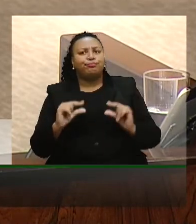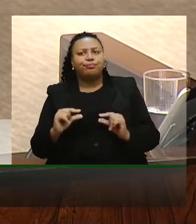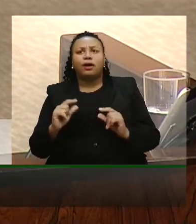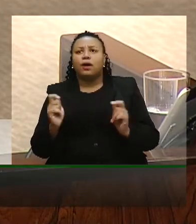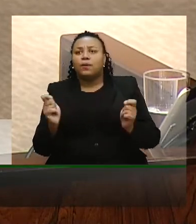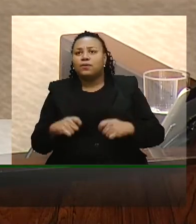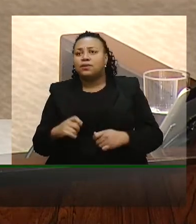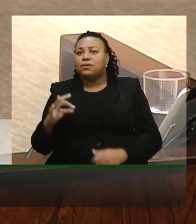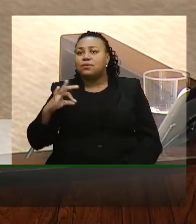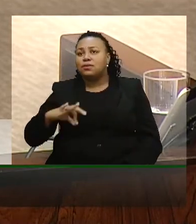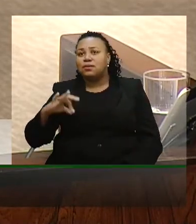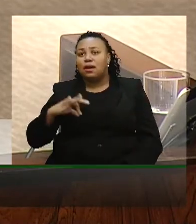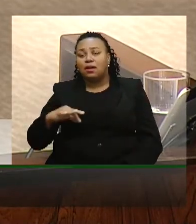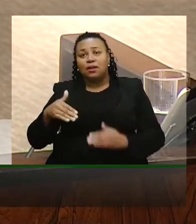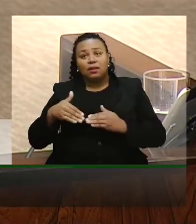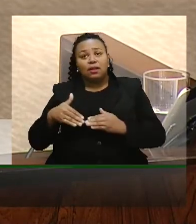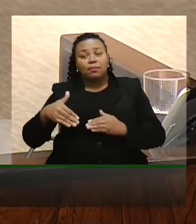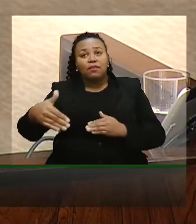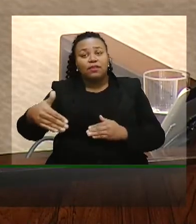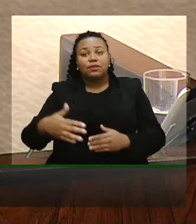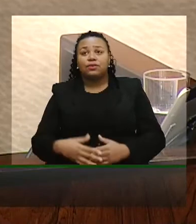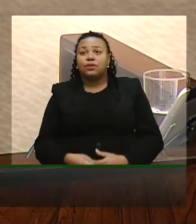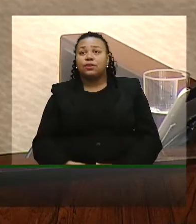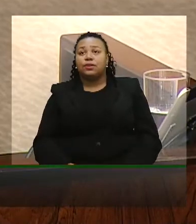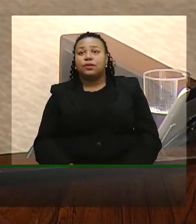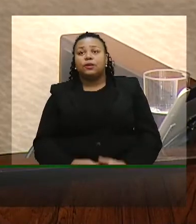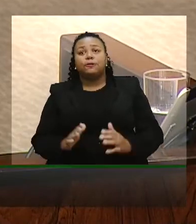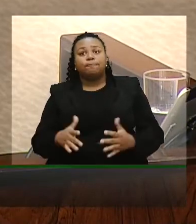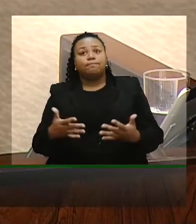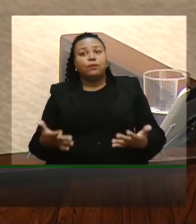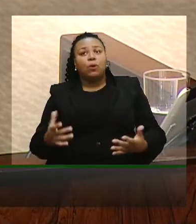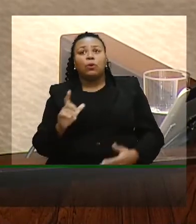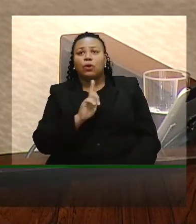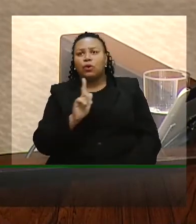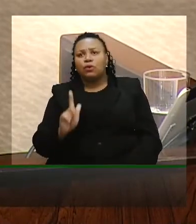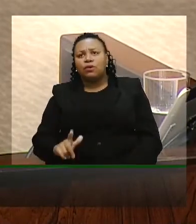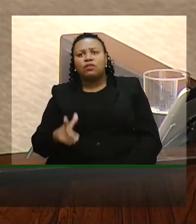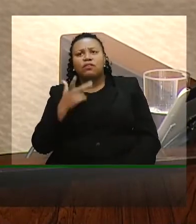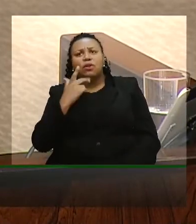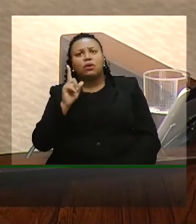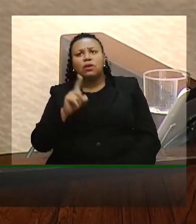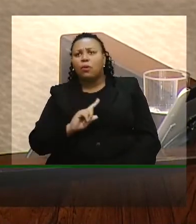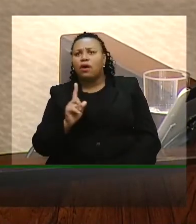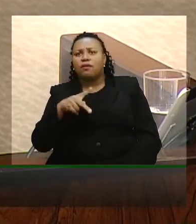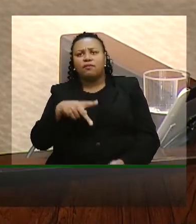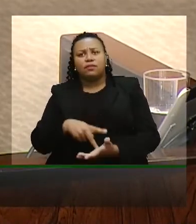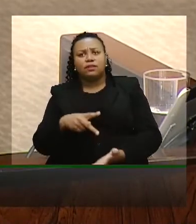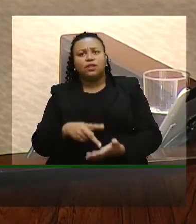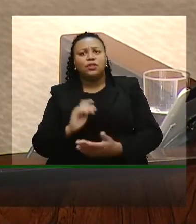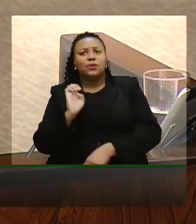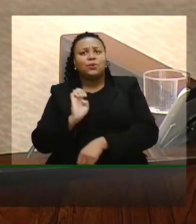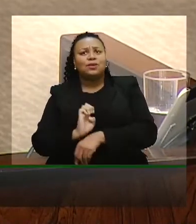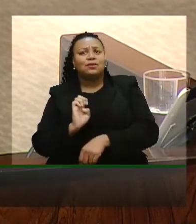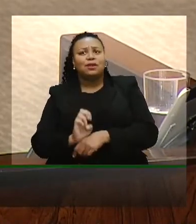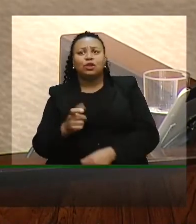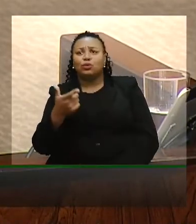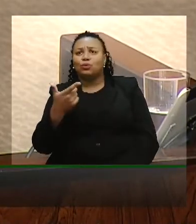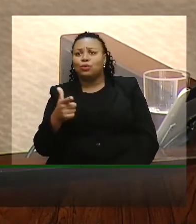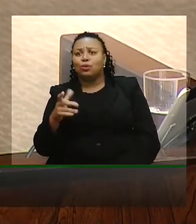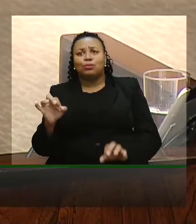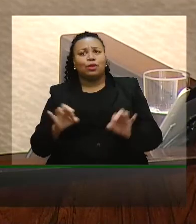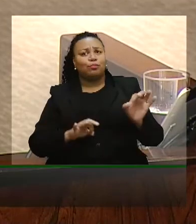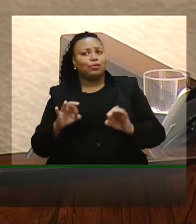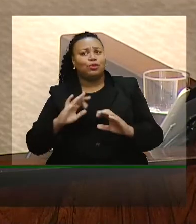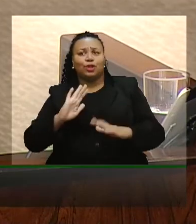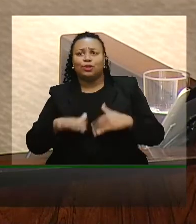condição remuneratória daqui pra frente então o que o governador disse é uma grande verdade o estado não tem um projeto de desenvolvimento